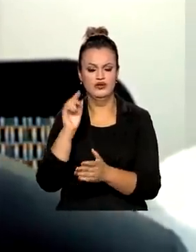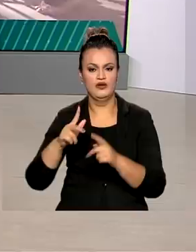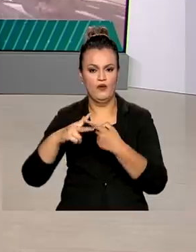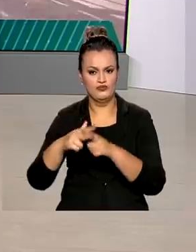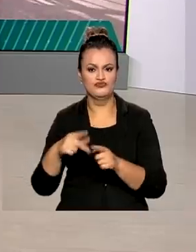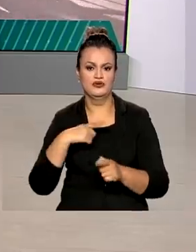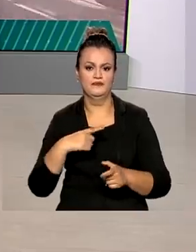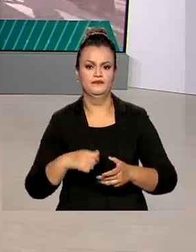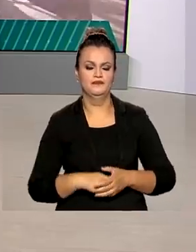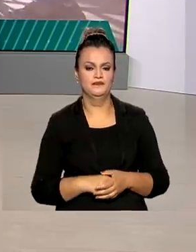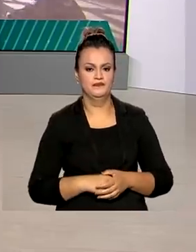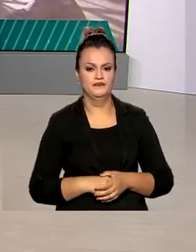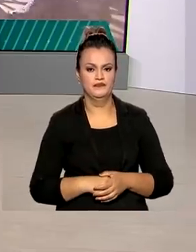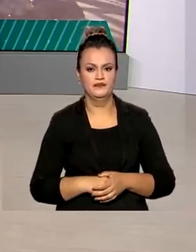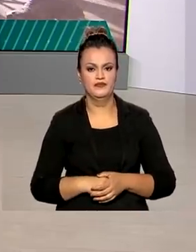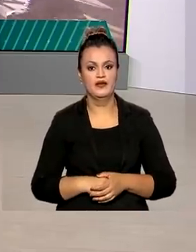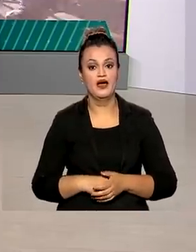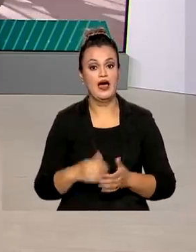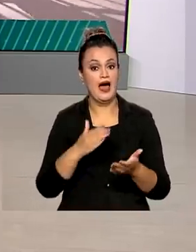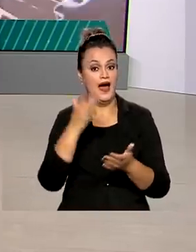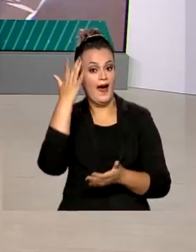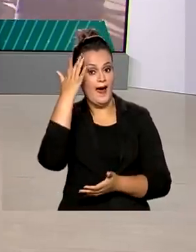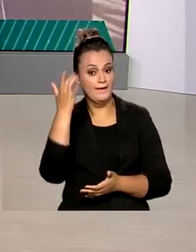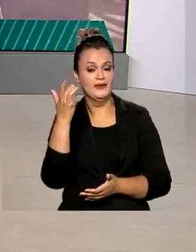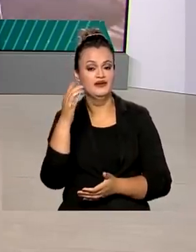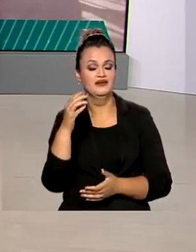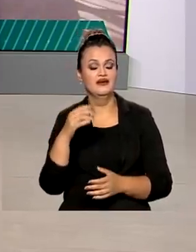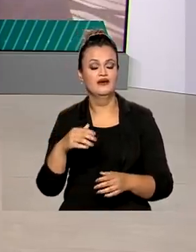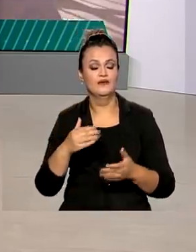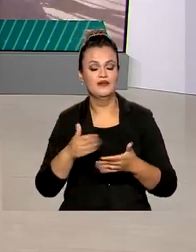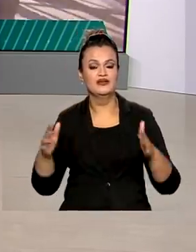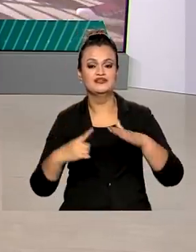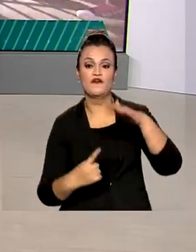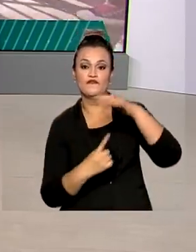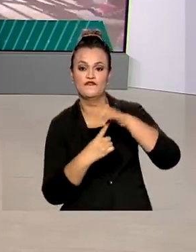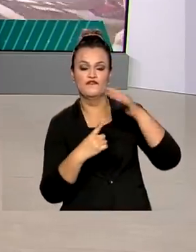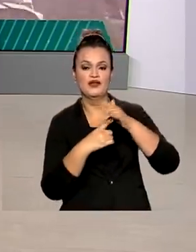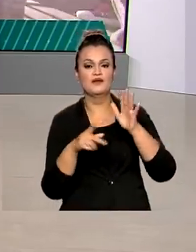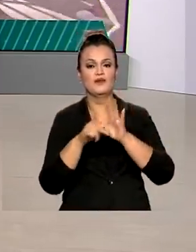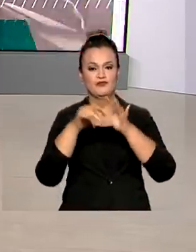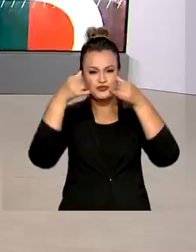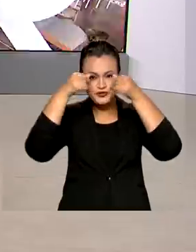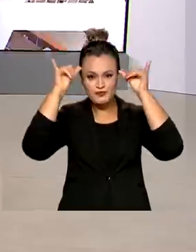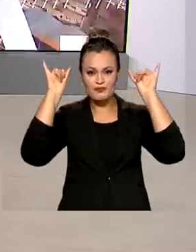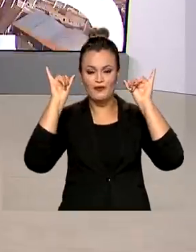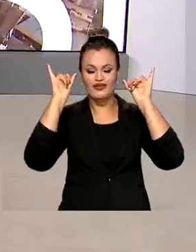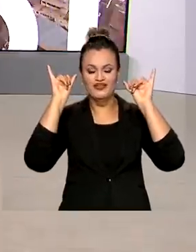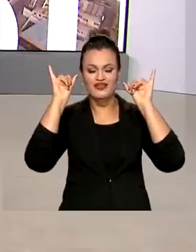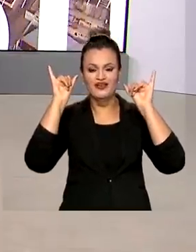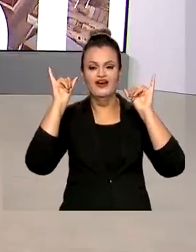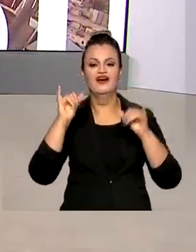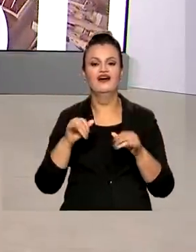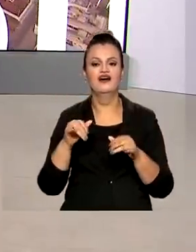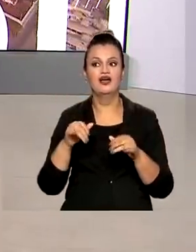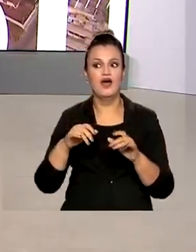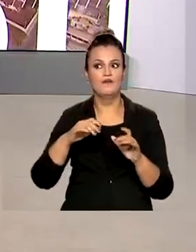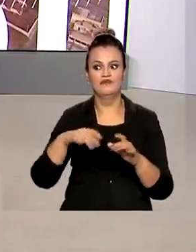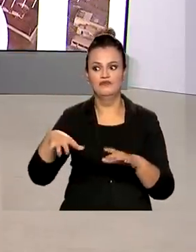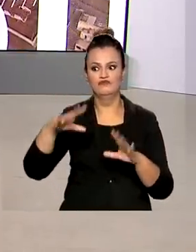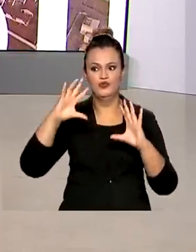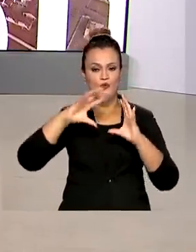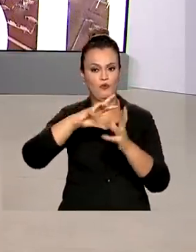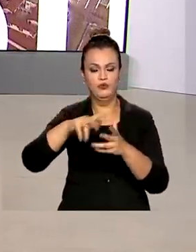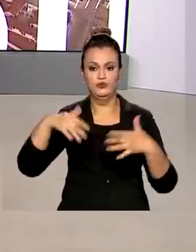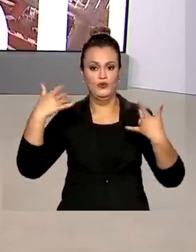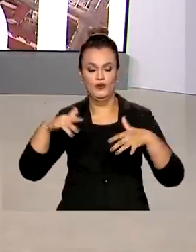ajuste. Começa amanhã a Expo Zebu, considerada a maior feira zebuína do mundo. E